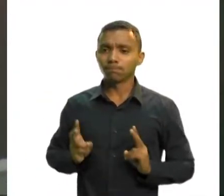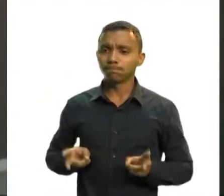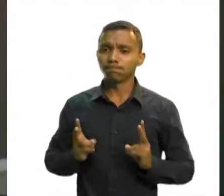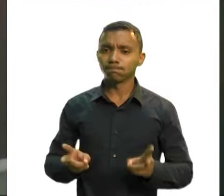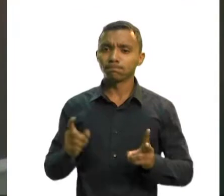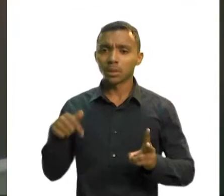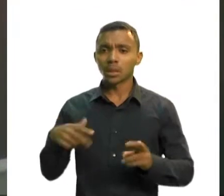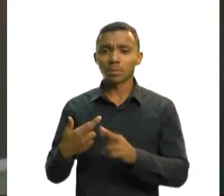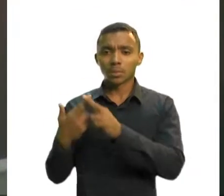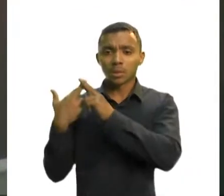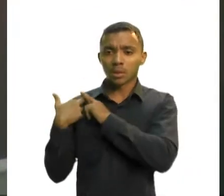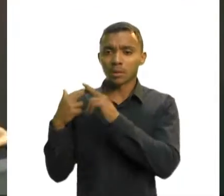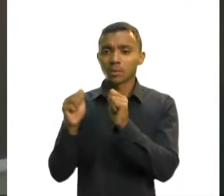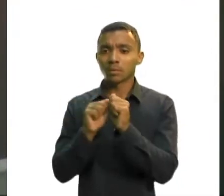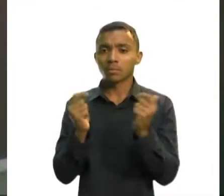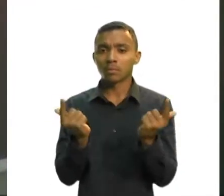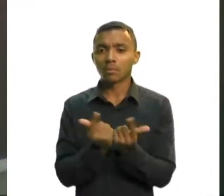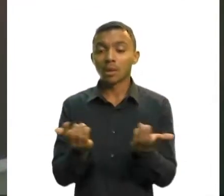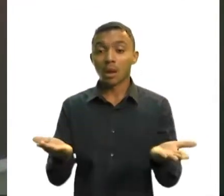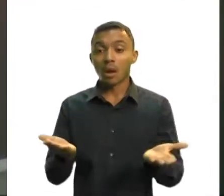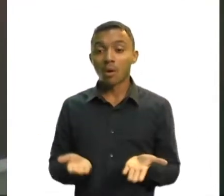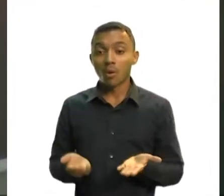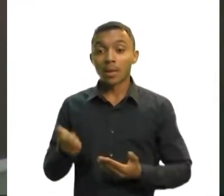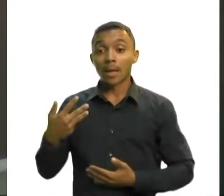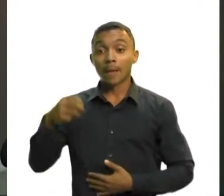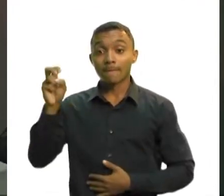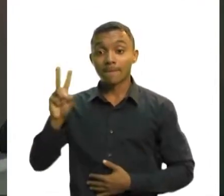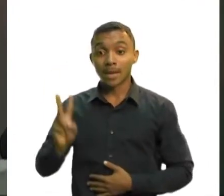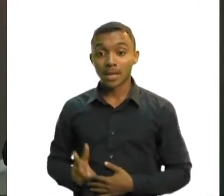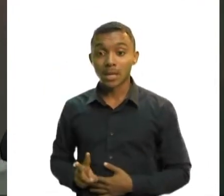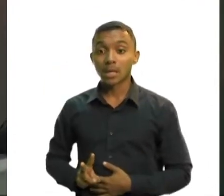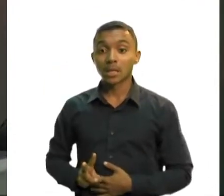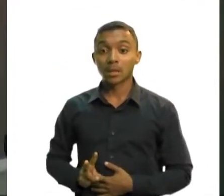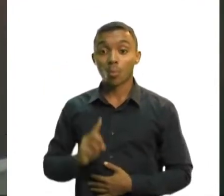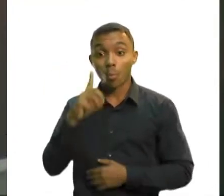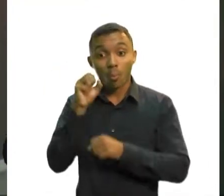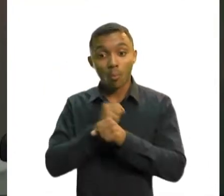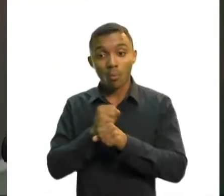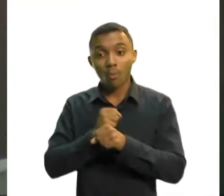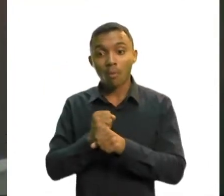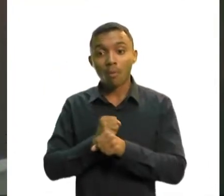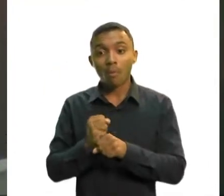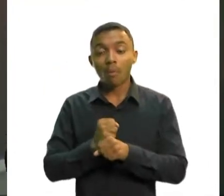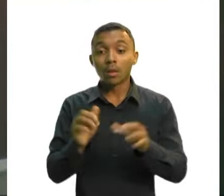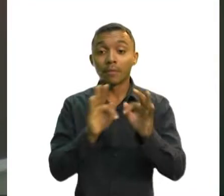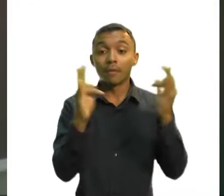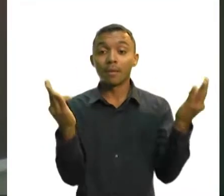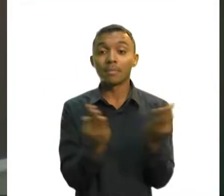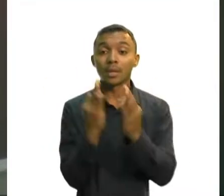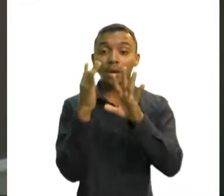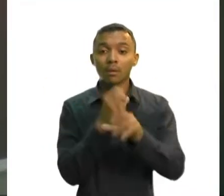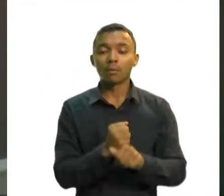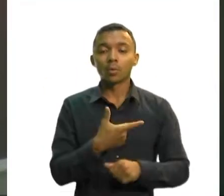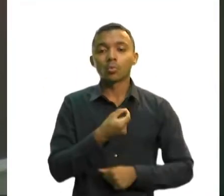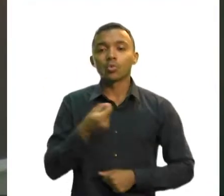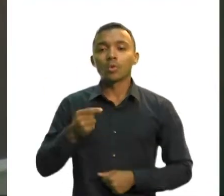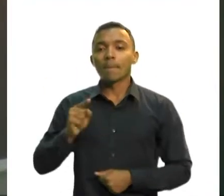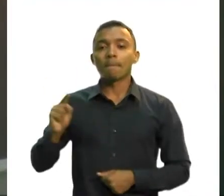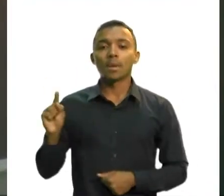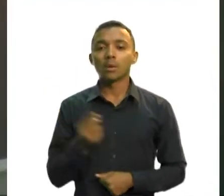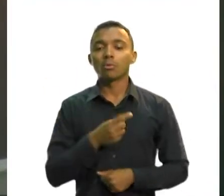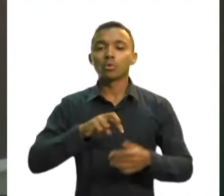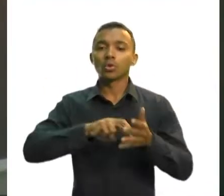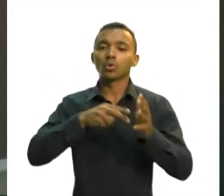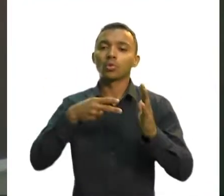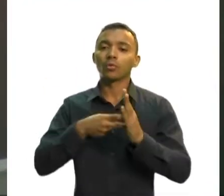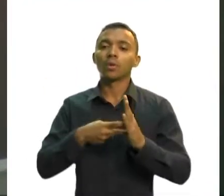serão três reposições anuais para mais de 200 mil famílias representando a economia e capacidade do